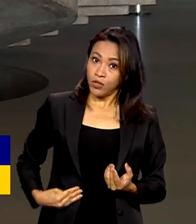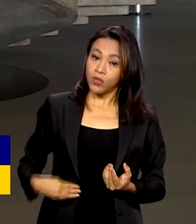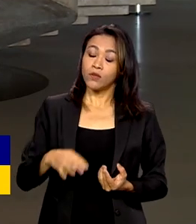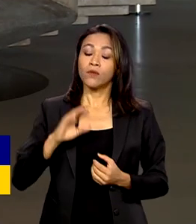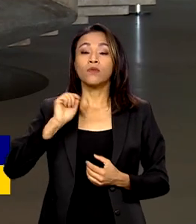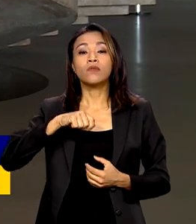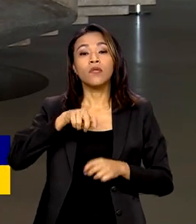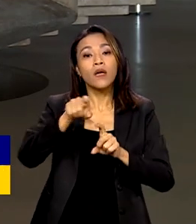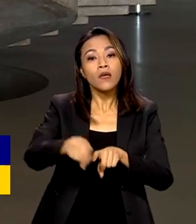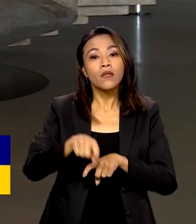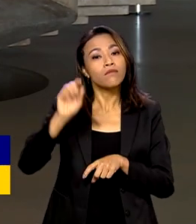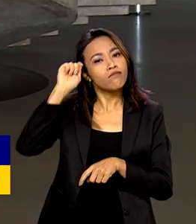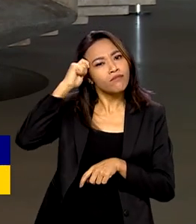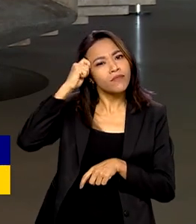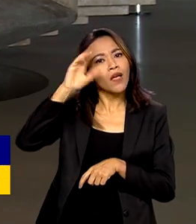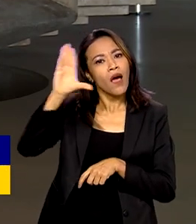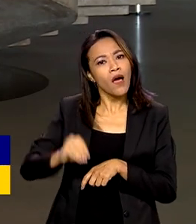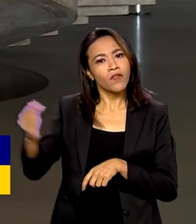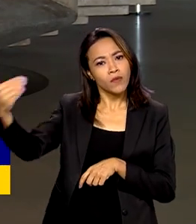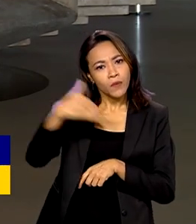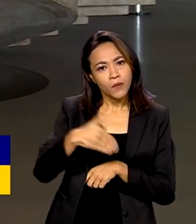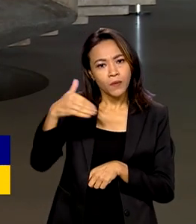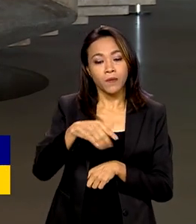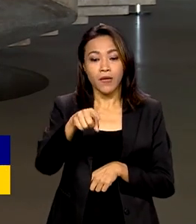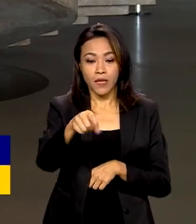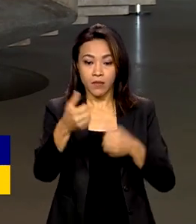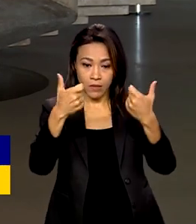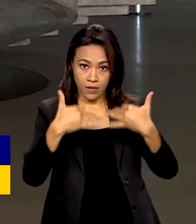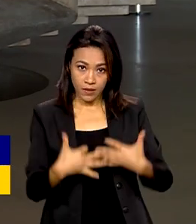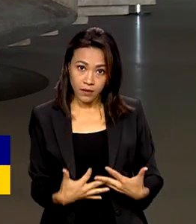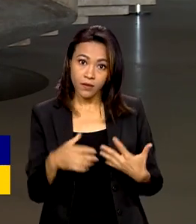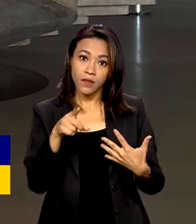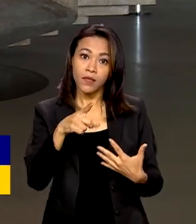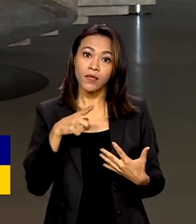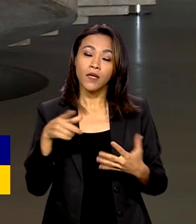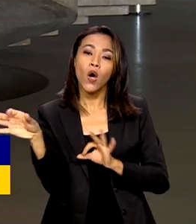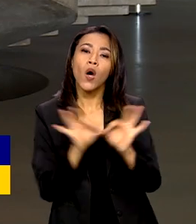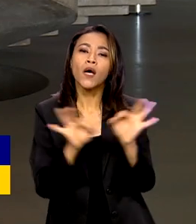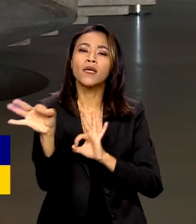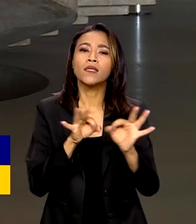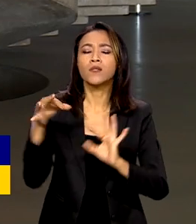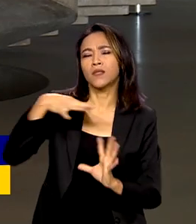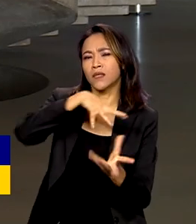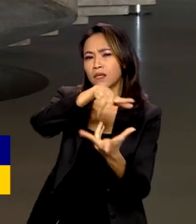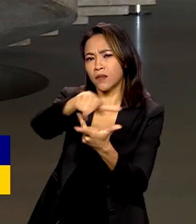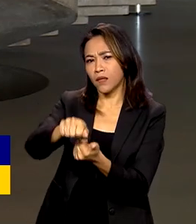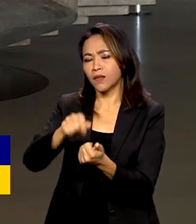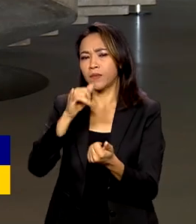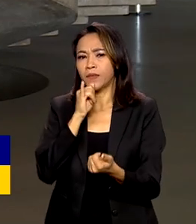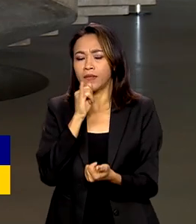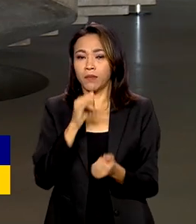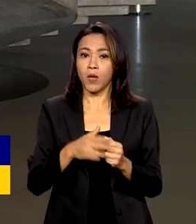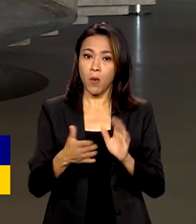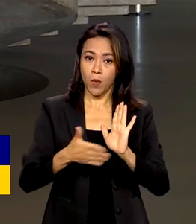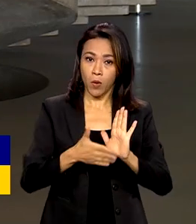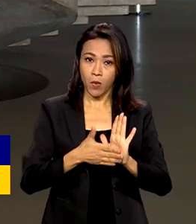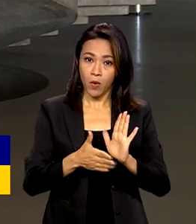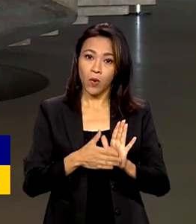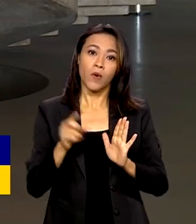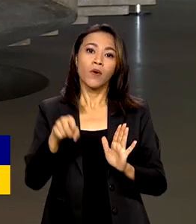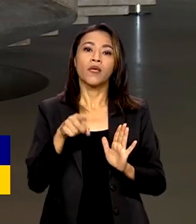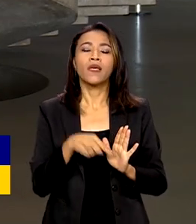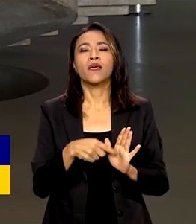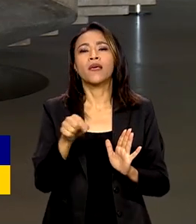pretende atuar em defesa da África em organizações internacionais. Uma delas é propor que a década internacional